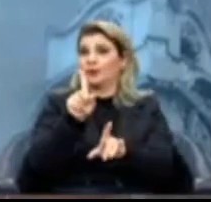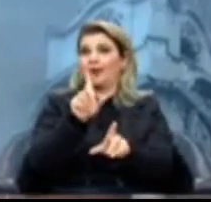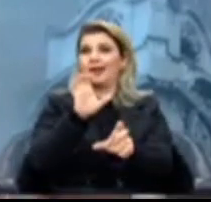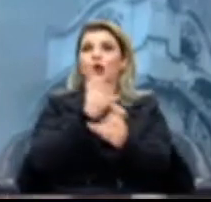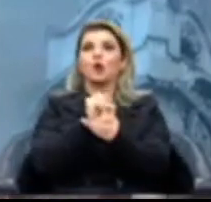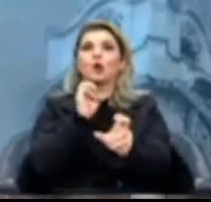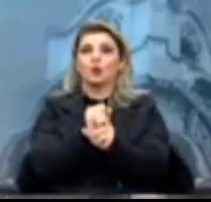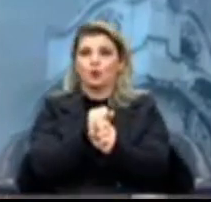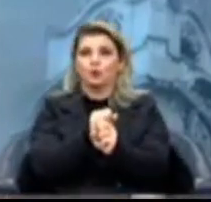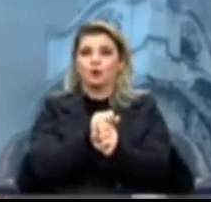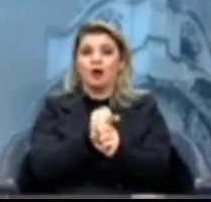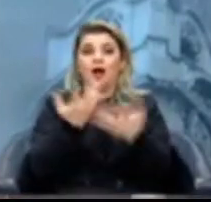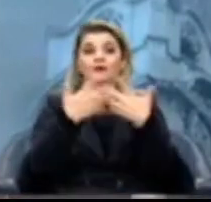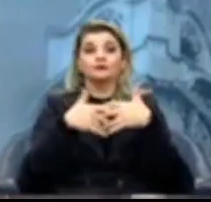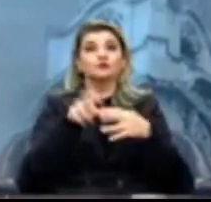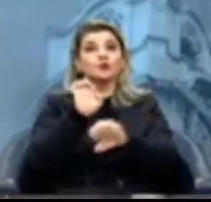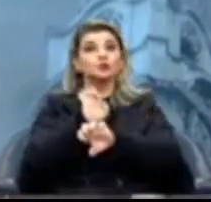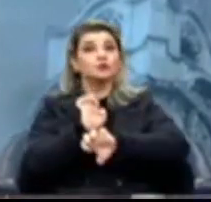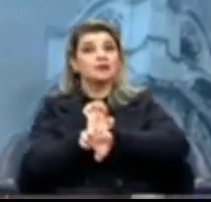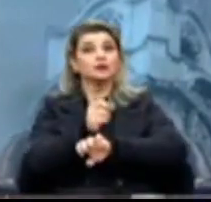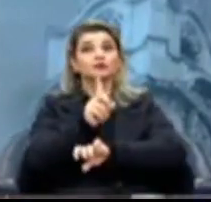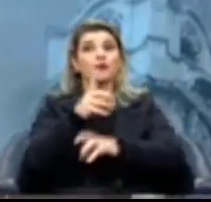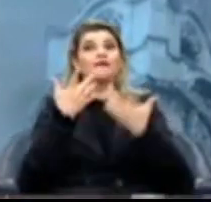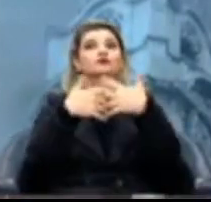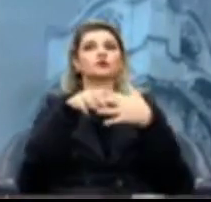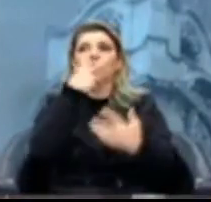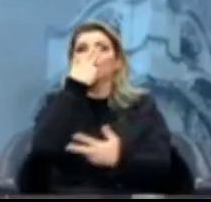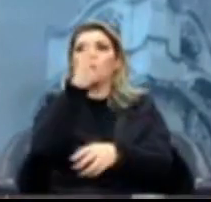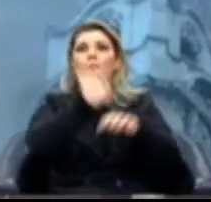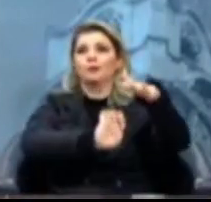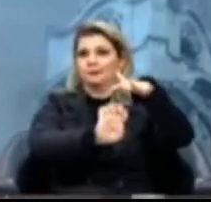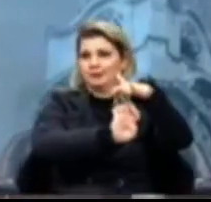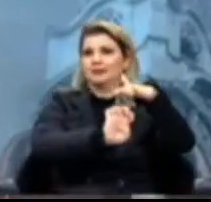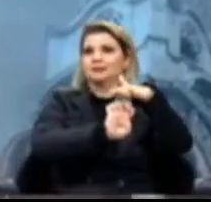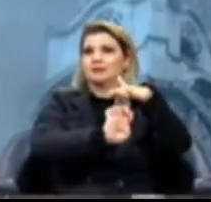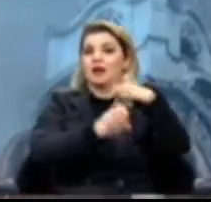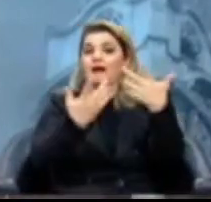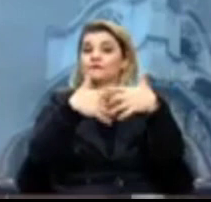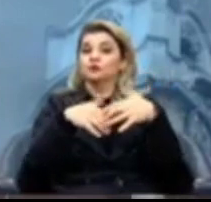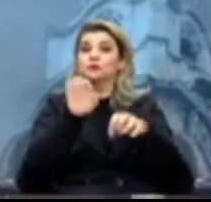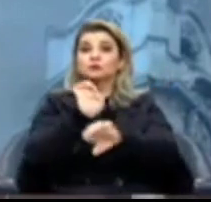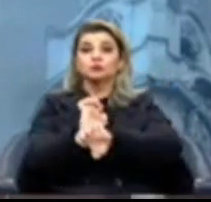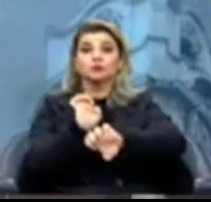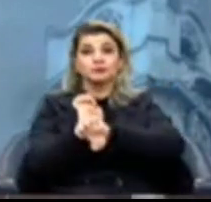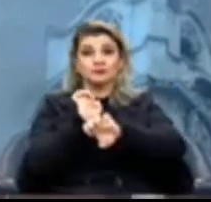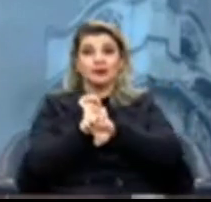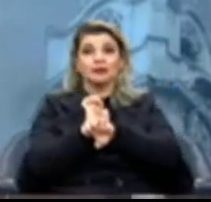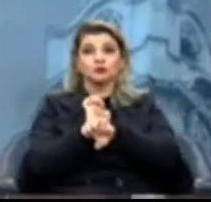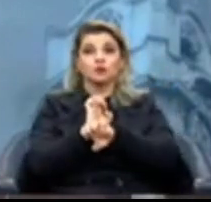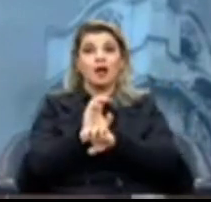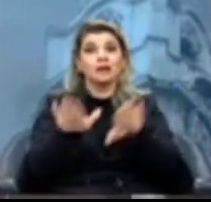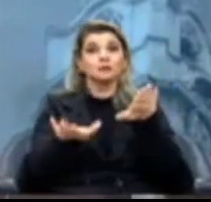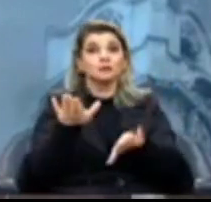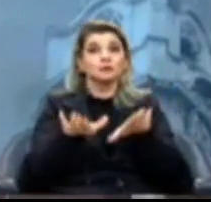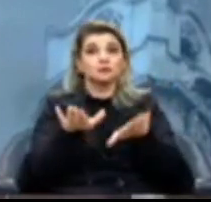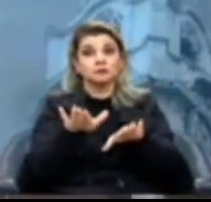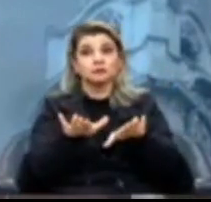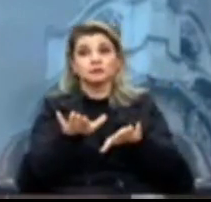A função do Estado não é funcionar como uma empresa. A função do Estado, muitas vezes,